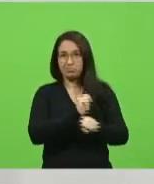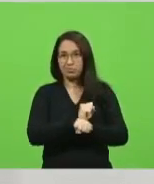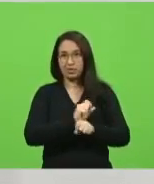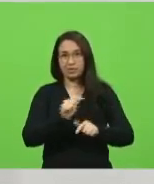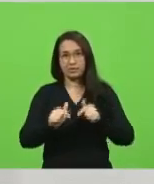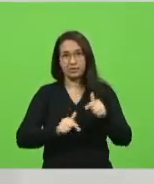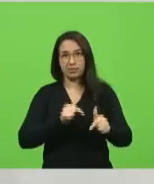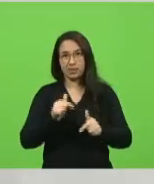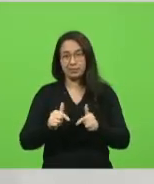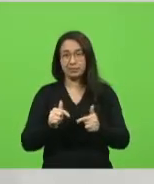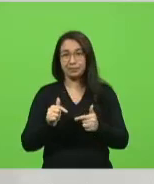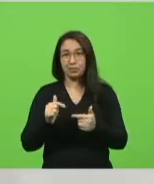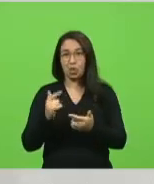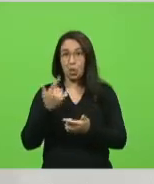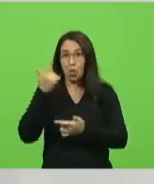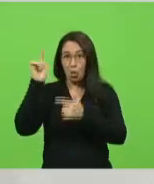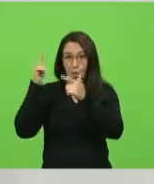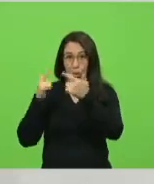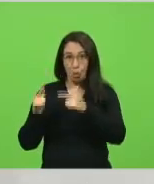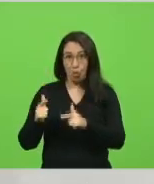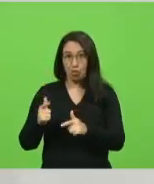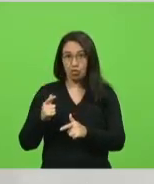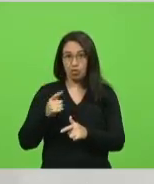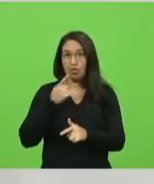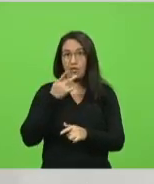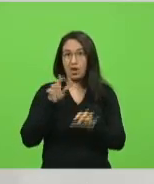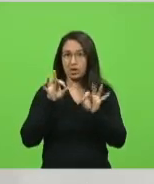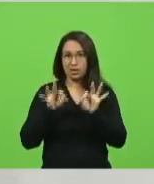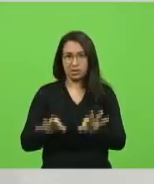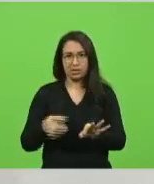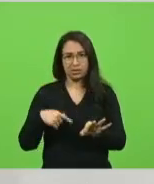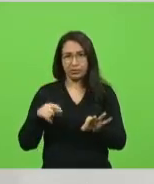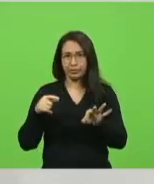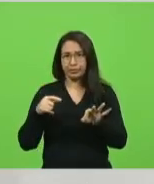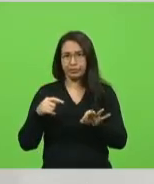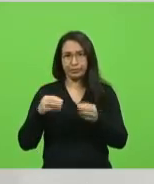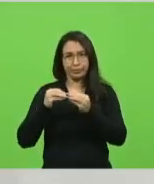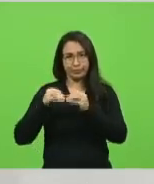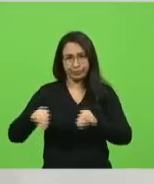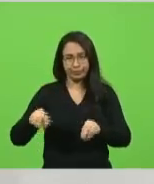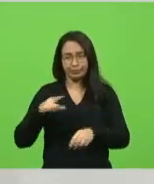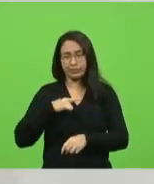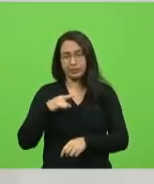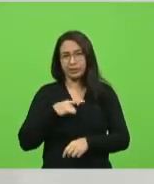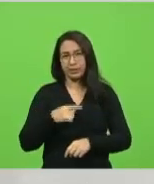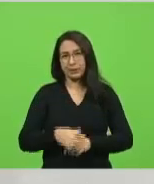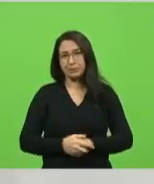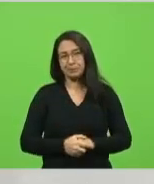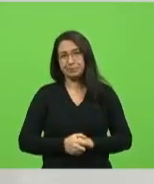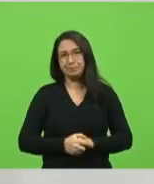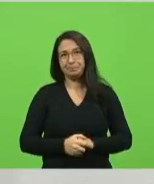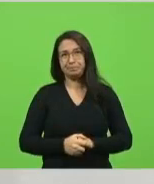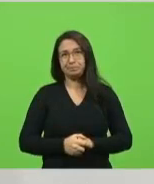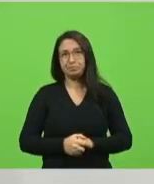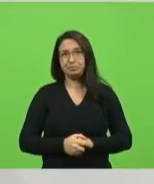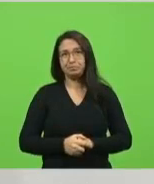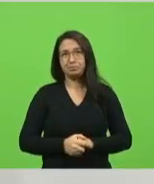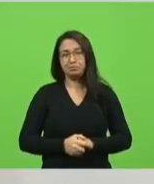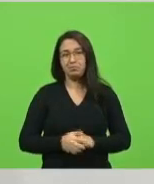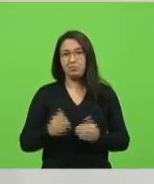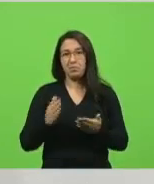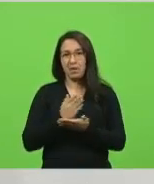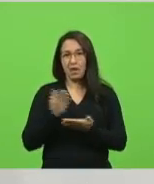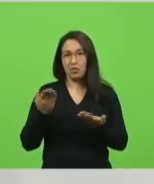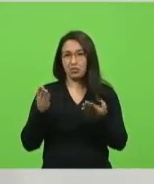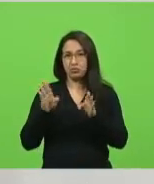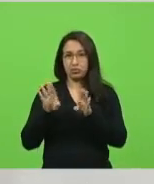Alguns vão, porque já vão decretar falência. Uma parte, deputado. Já passo para o senhor. Vão decretar falência. E